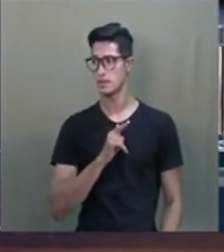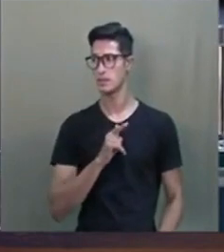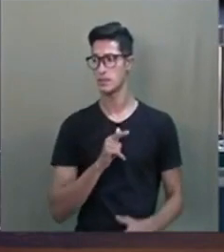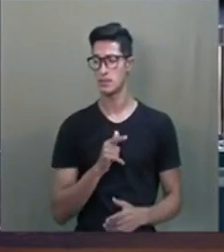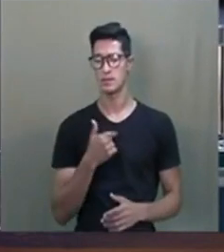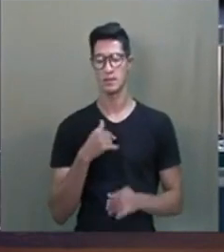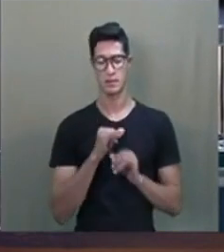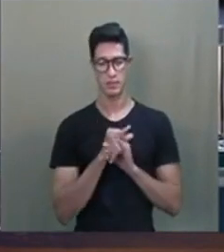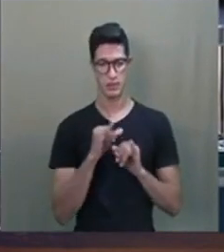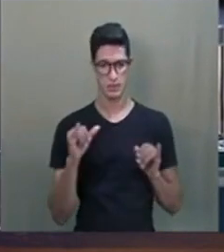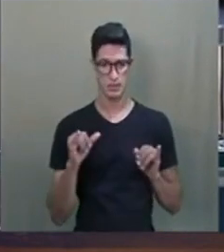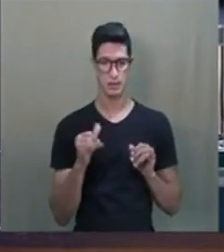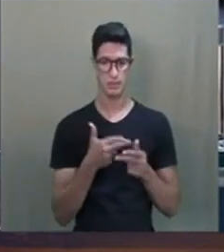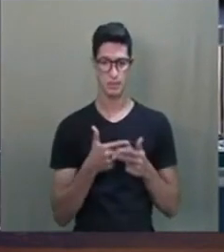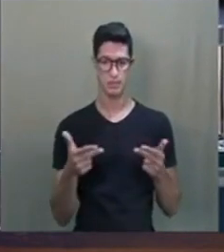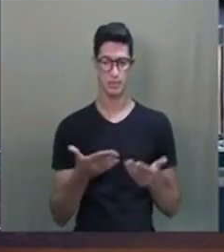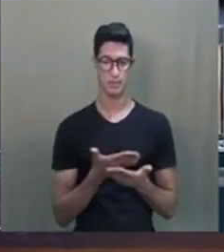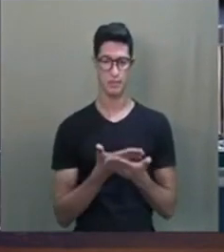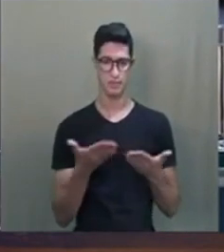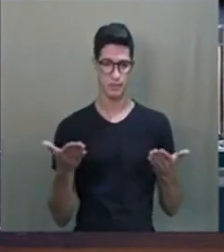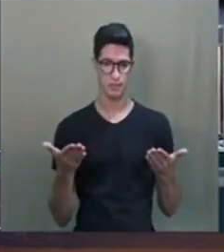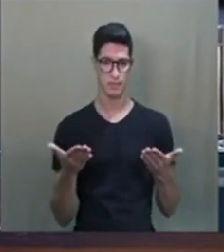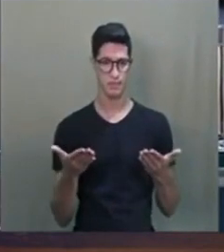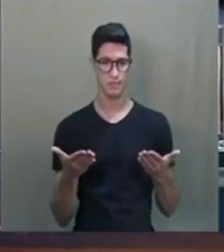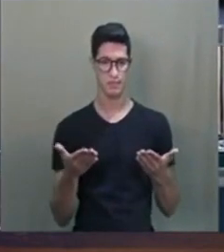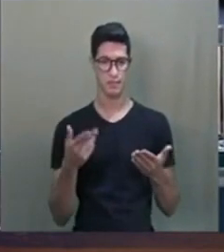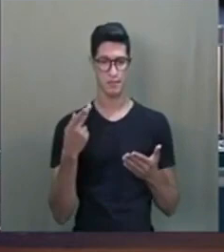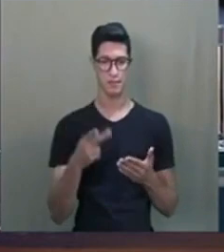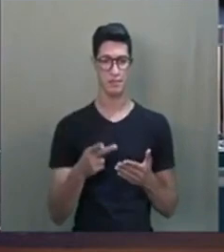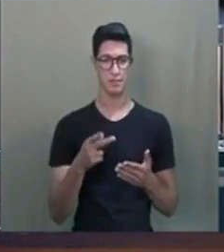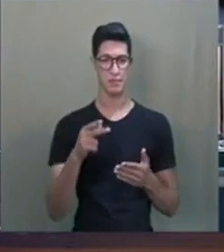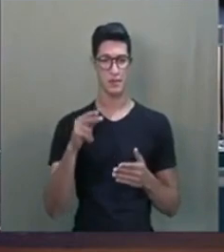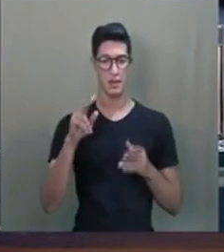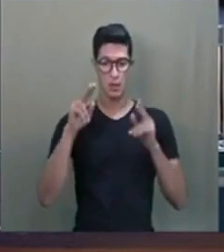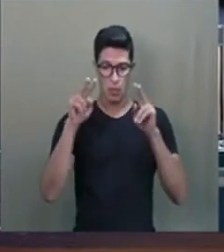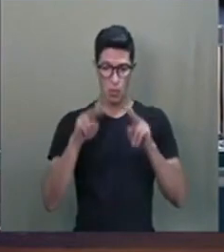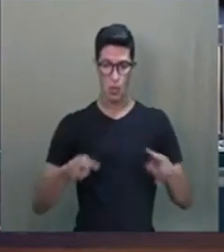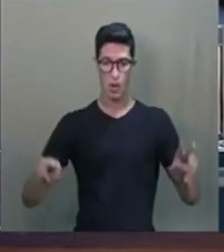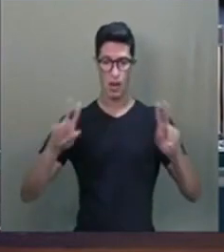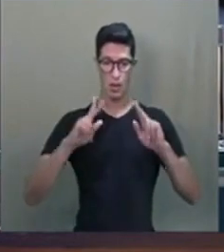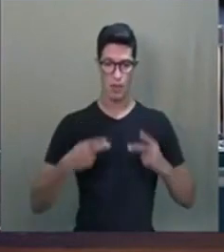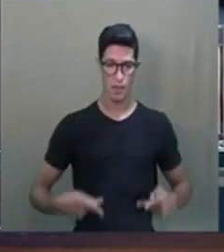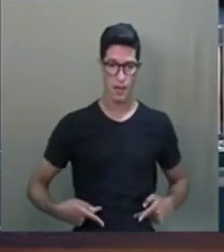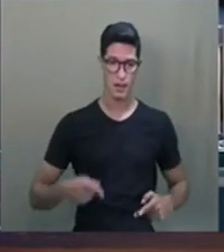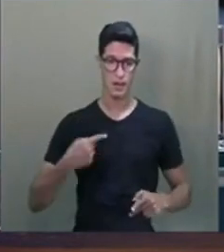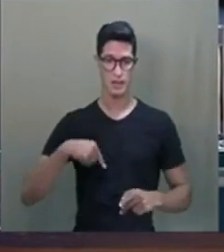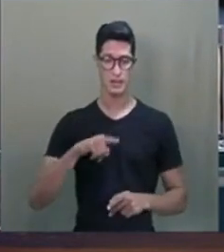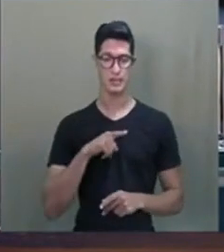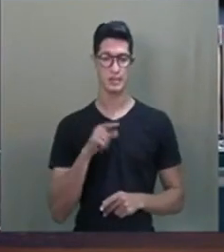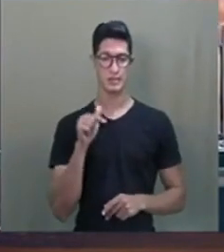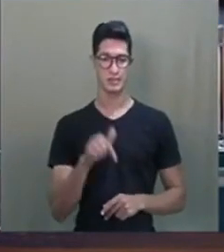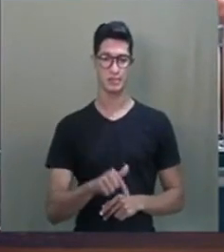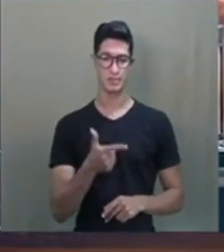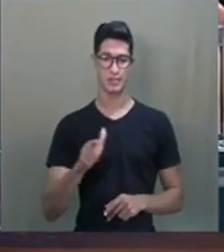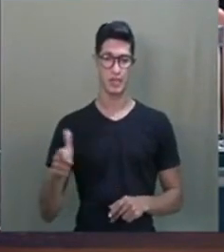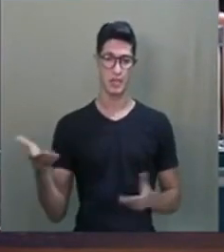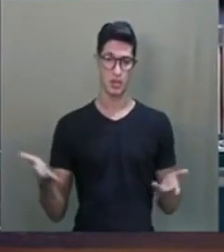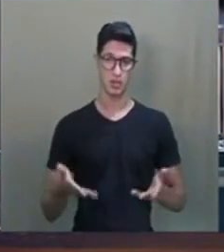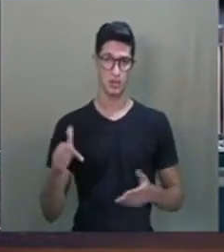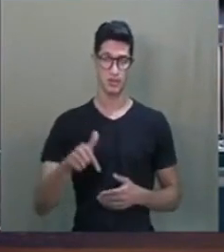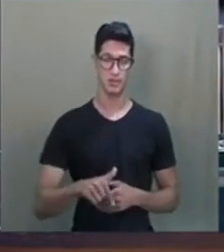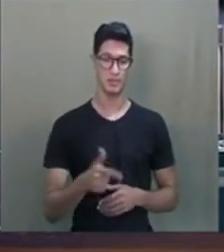e eu vou dizer uma coisa para você, esse teu olhar humano, do Criador, a gente não estaria aqui, talvez, hoje,